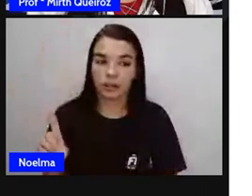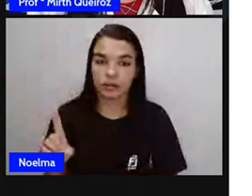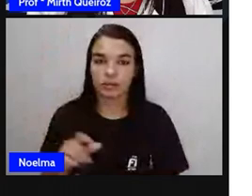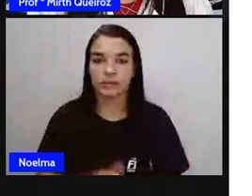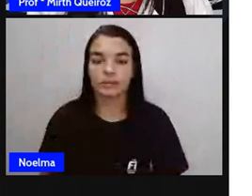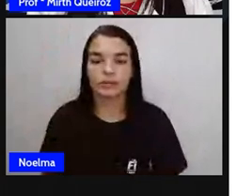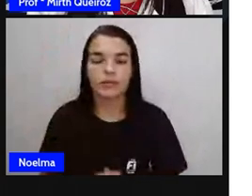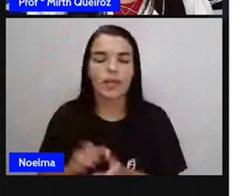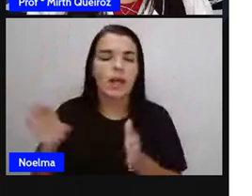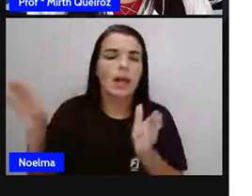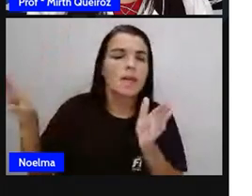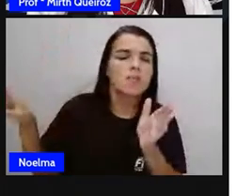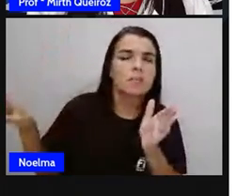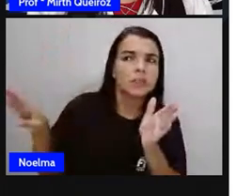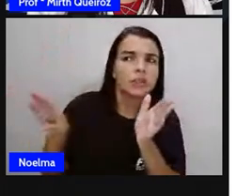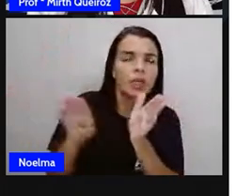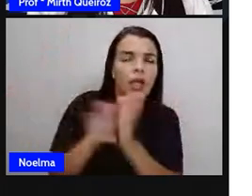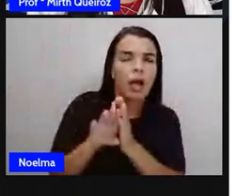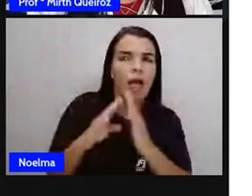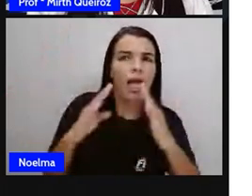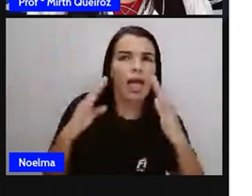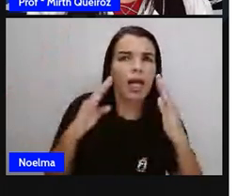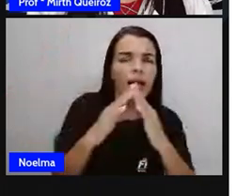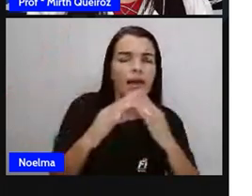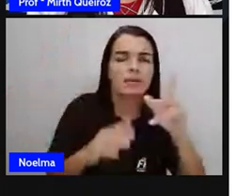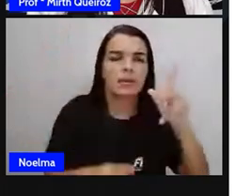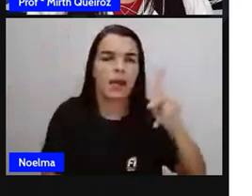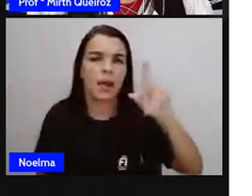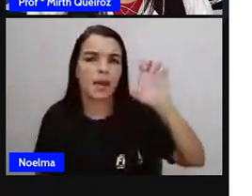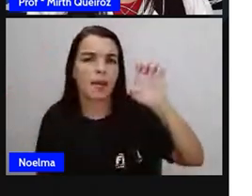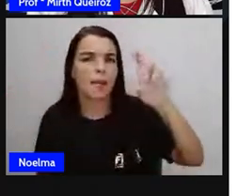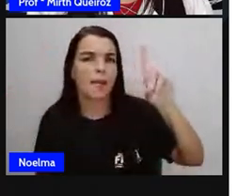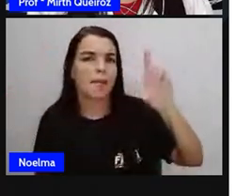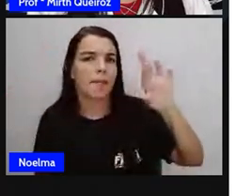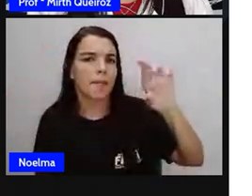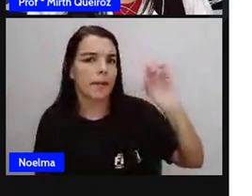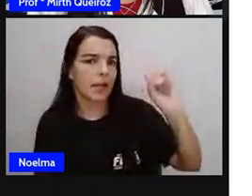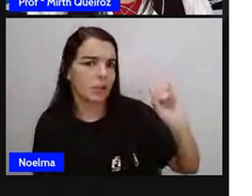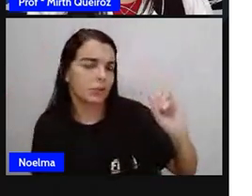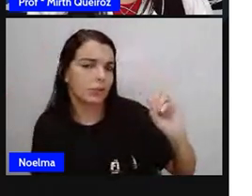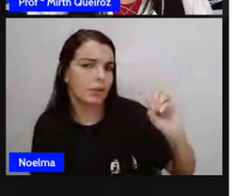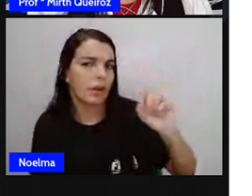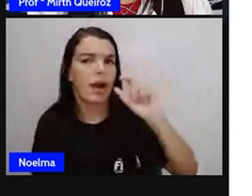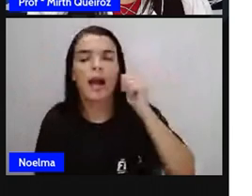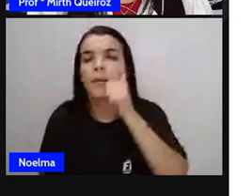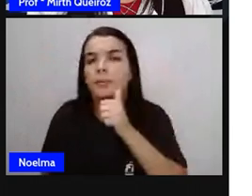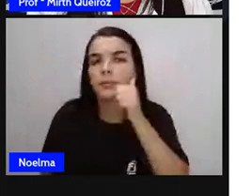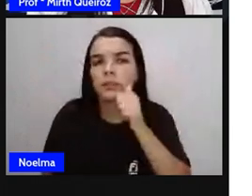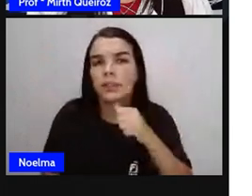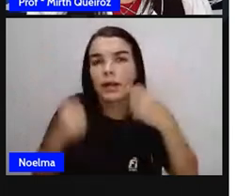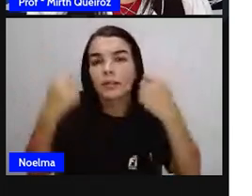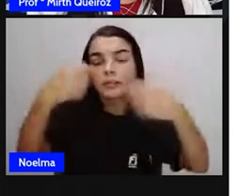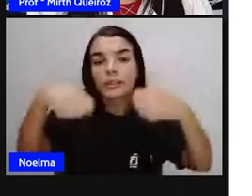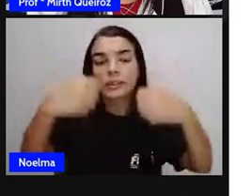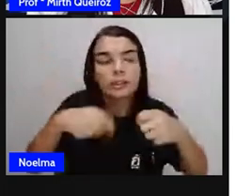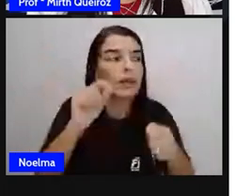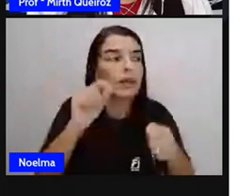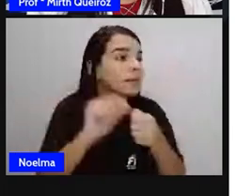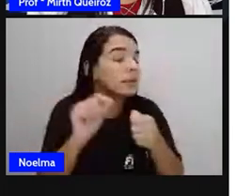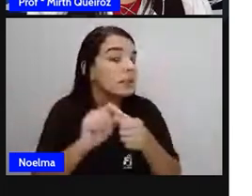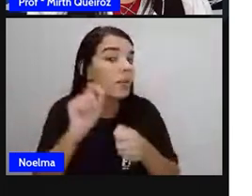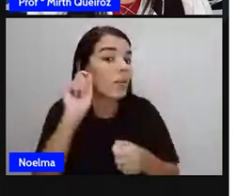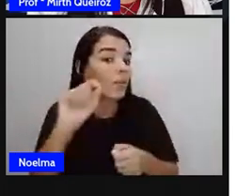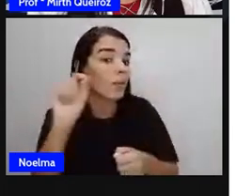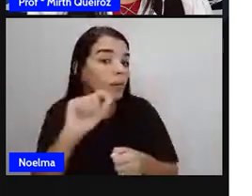Para chegar à casa de Pedro, Luísa deve passar pela rua perpendicular